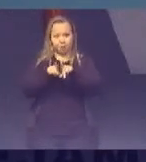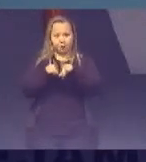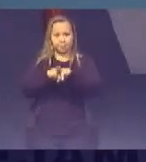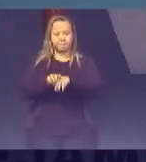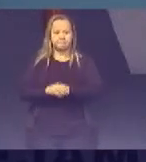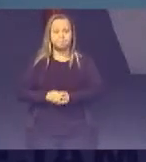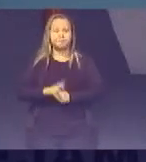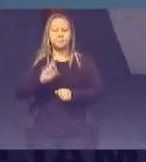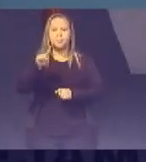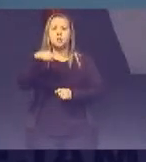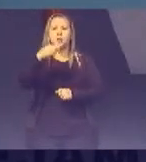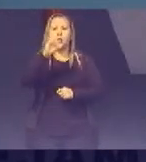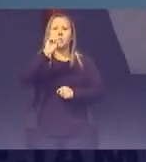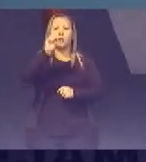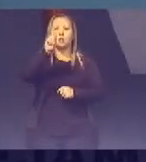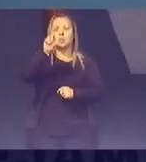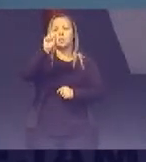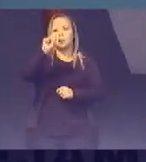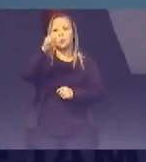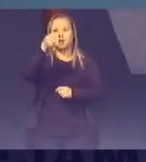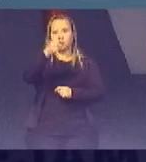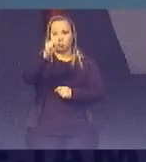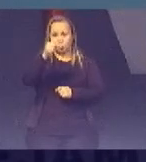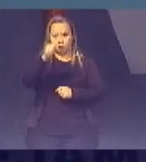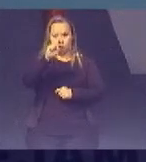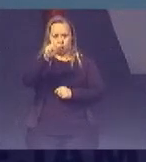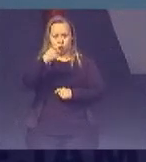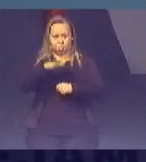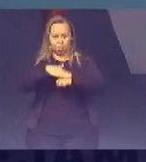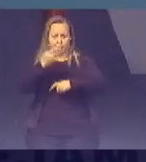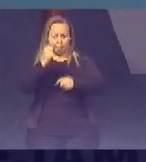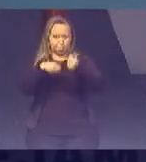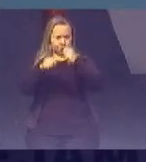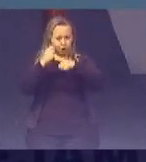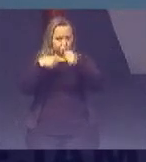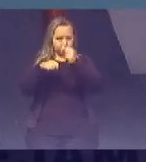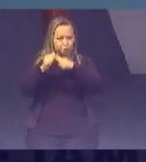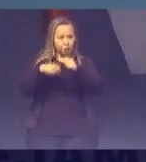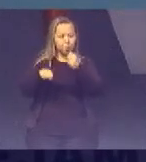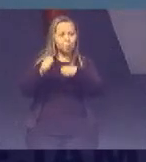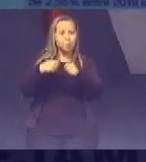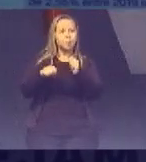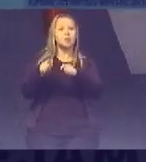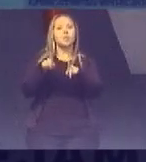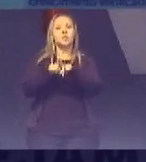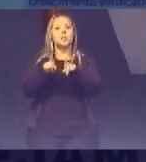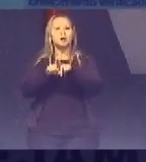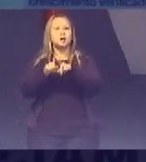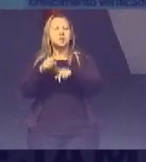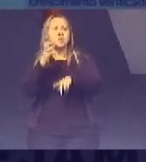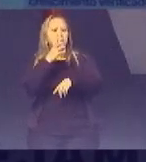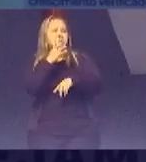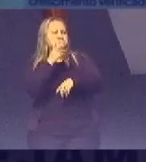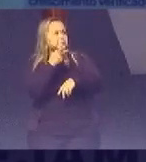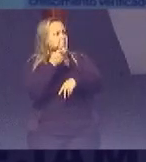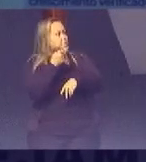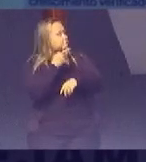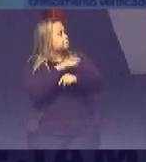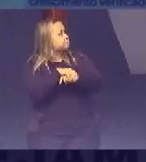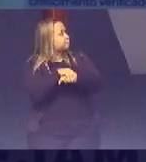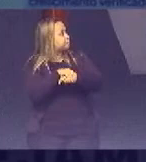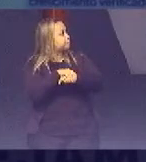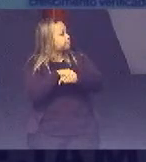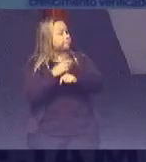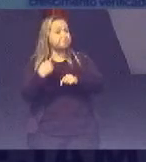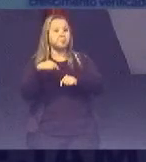Depois o ODS 8 Que é um ODS mais econômico Então também aqui Rapidamente passando O que nós fizemos